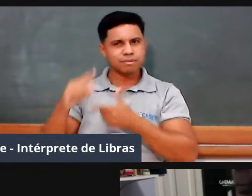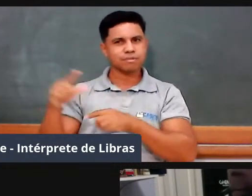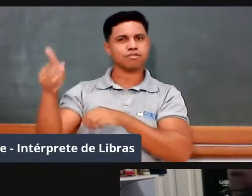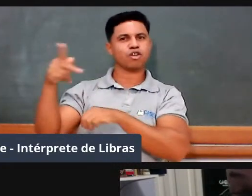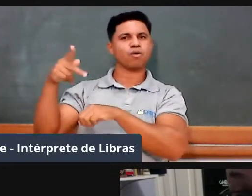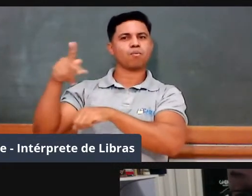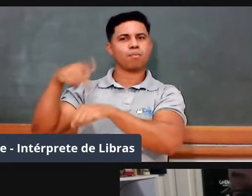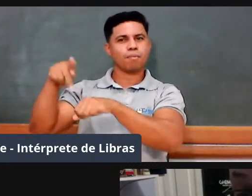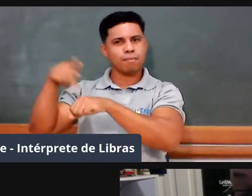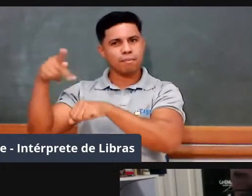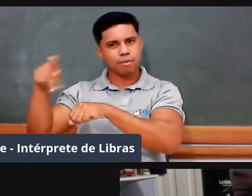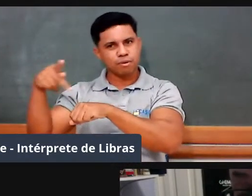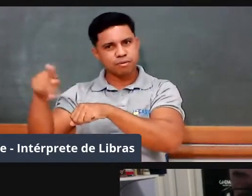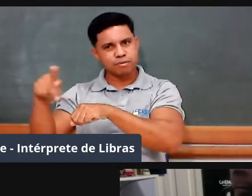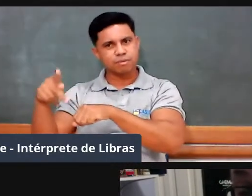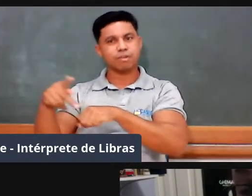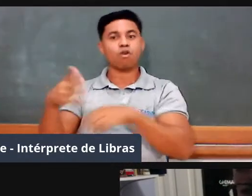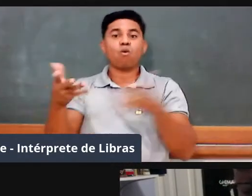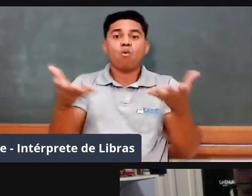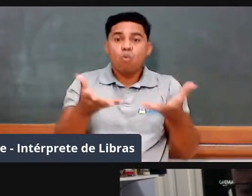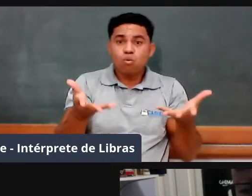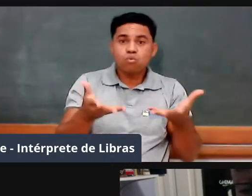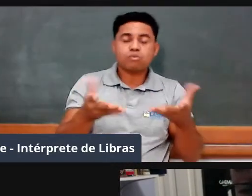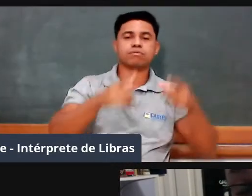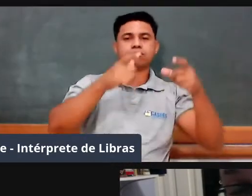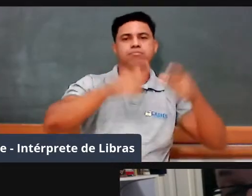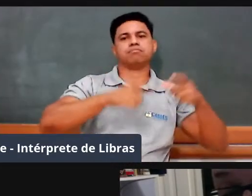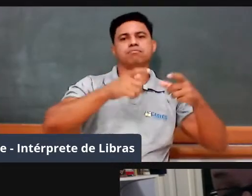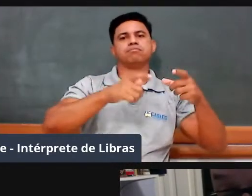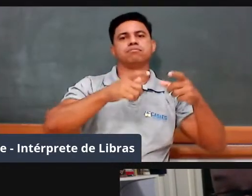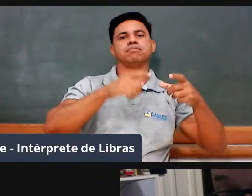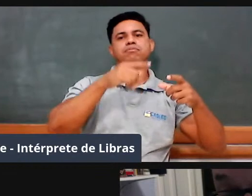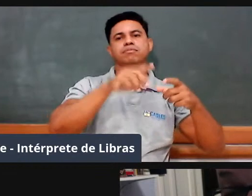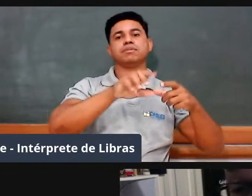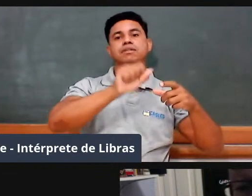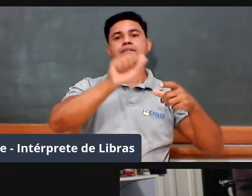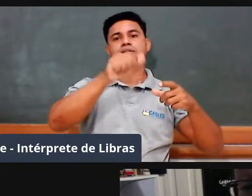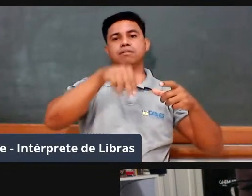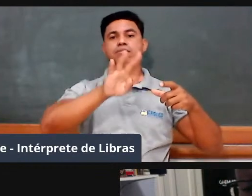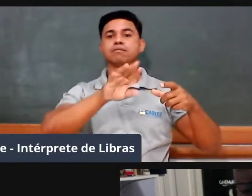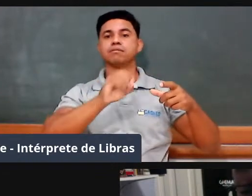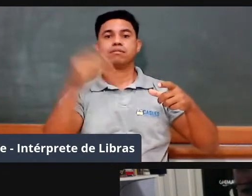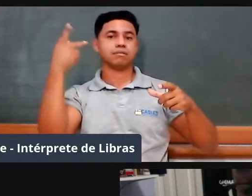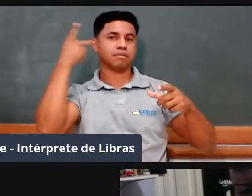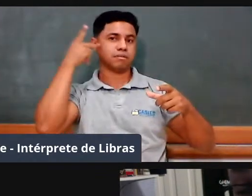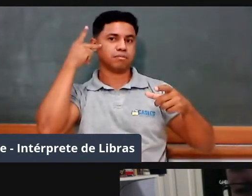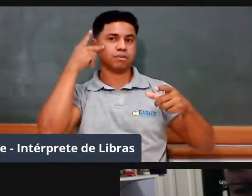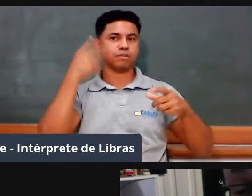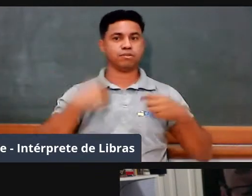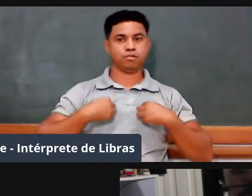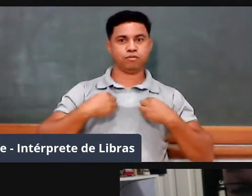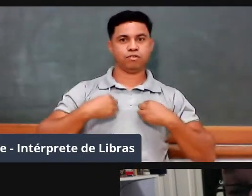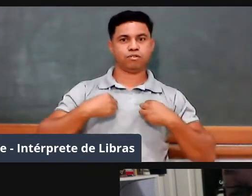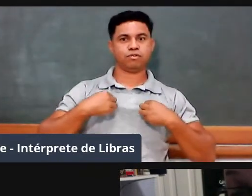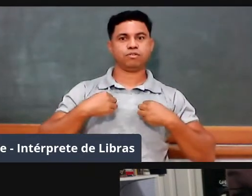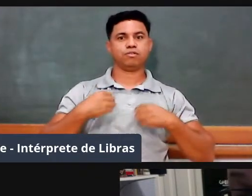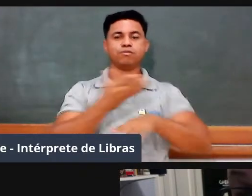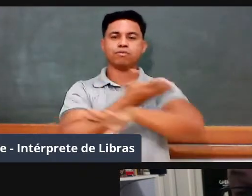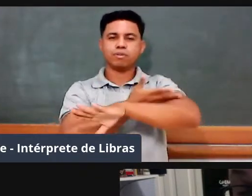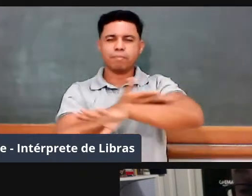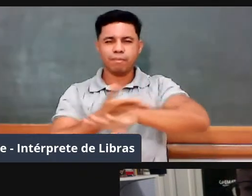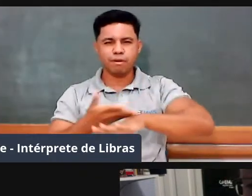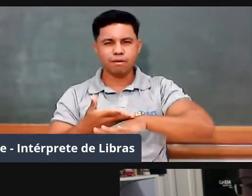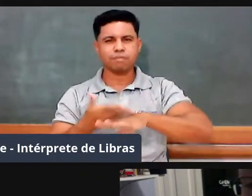moro em Santos, São Paulo, litoral paulista, estou vestido com uma camiseta branca e muito feliz de estar aqui,